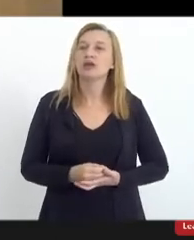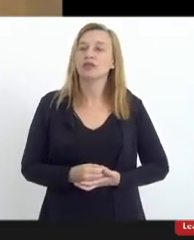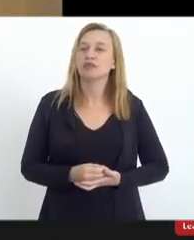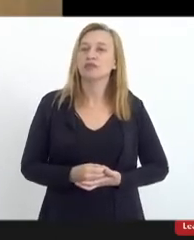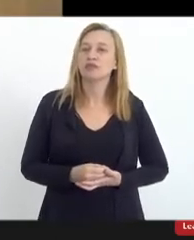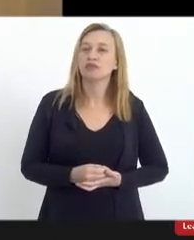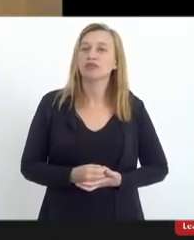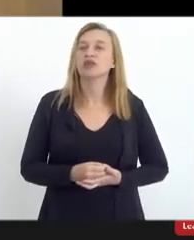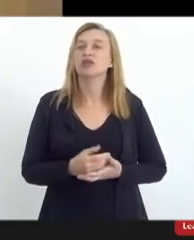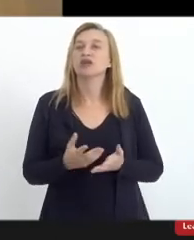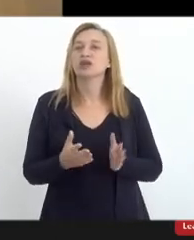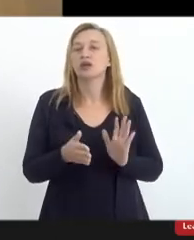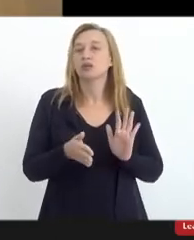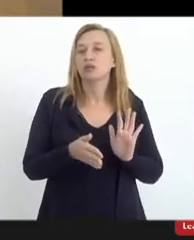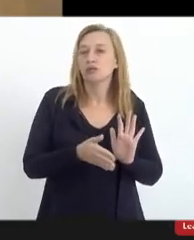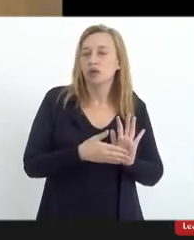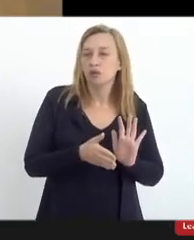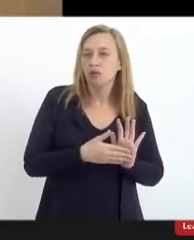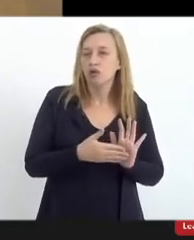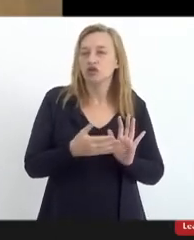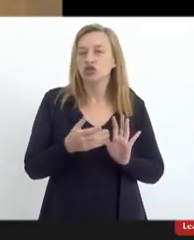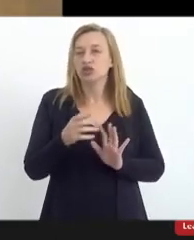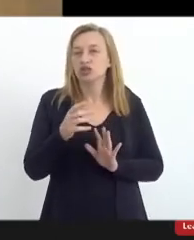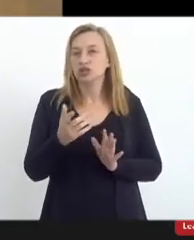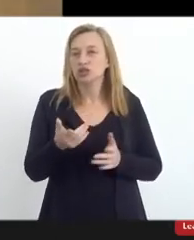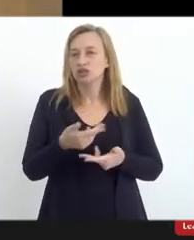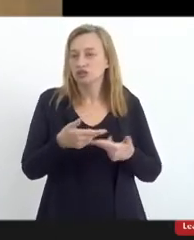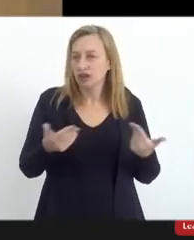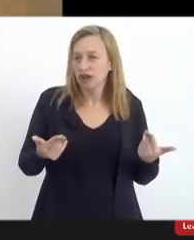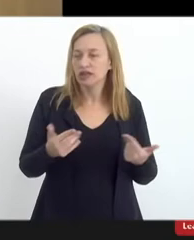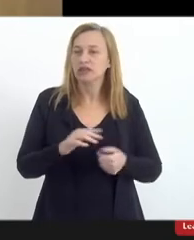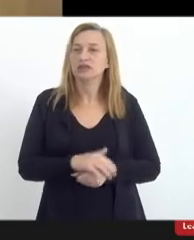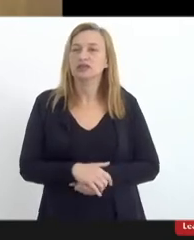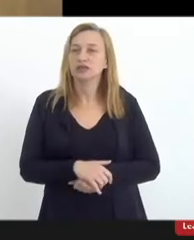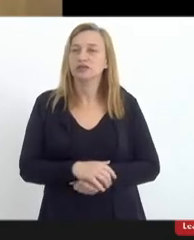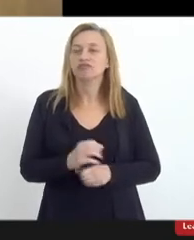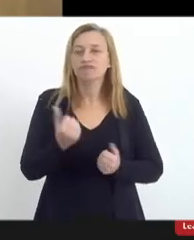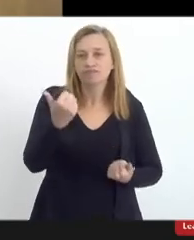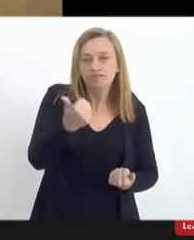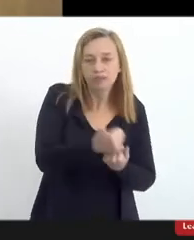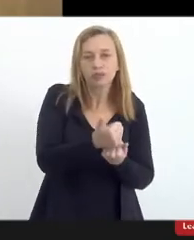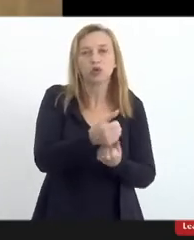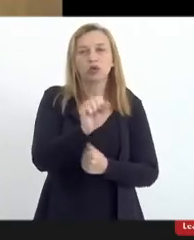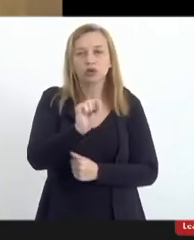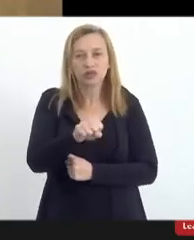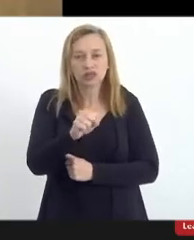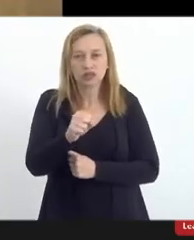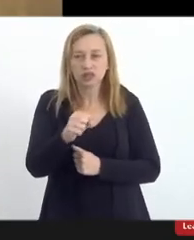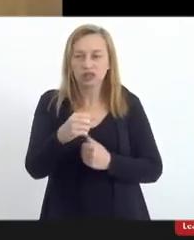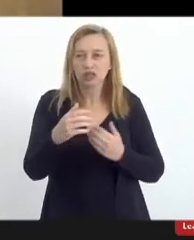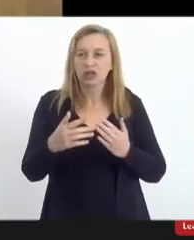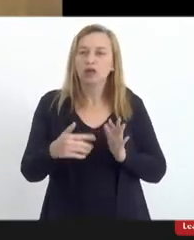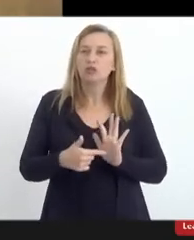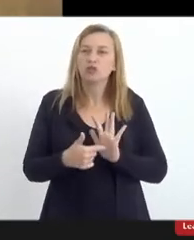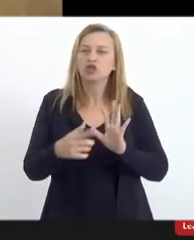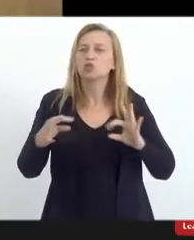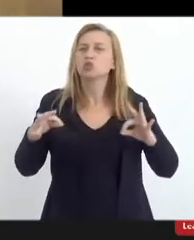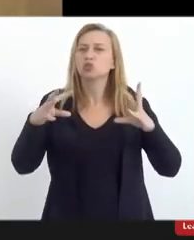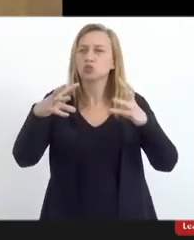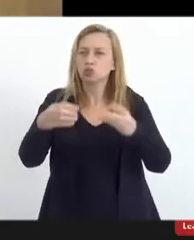atos interreligiosos e ecumênicos, enfim, dar apoio, visibilidade a toda a